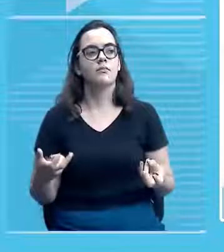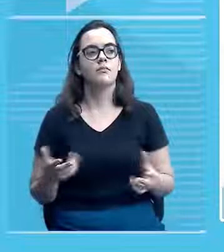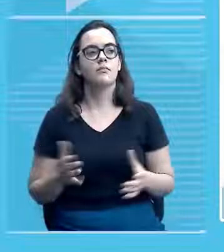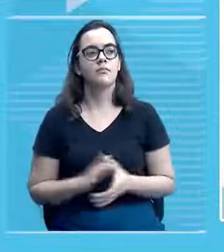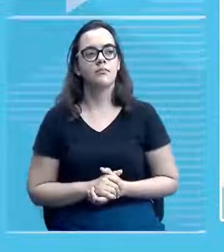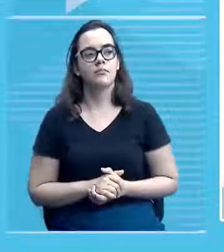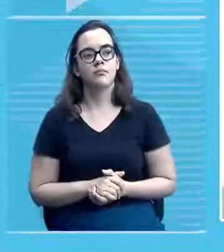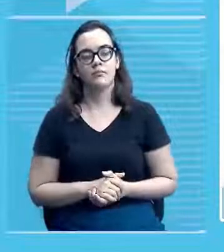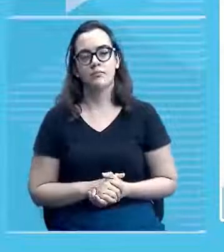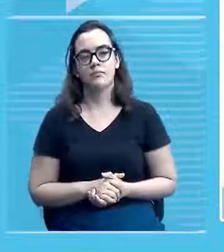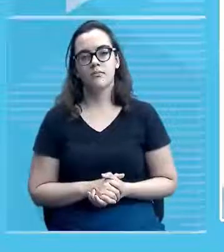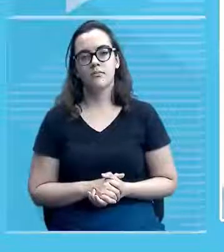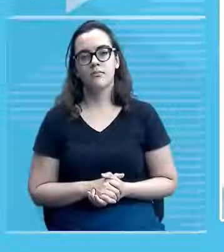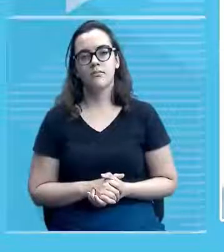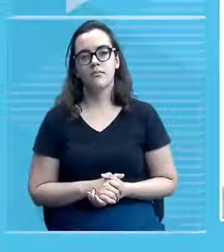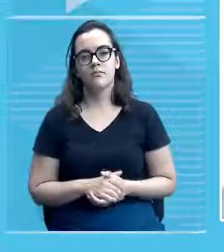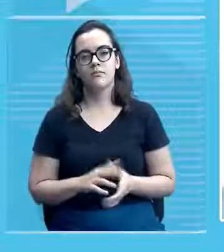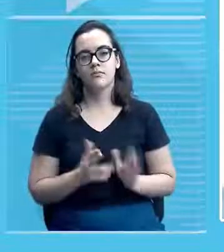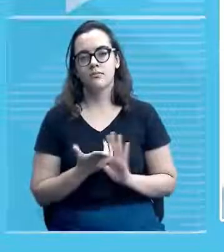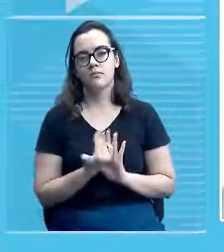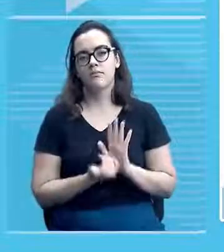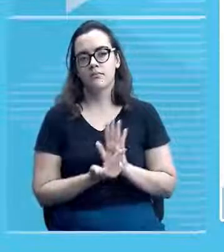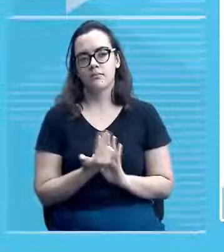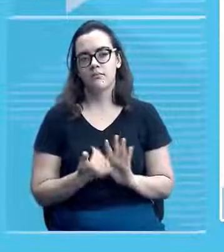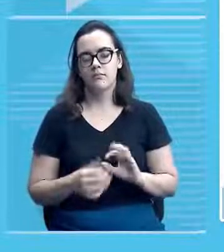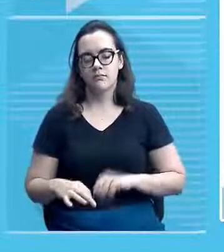apresento plantas em formato